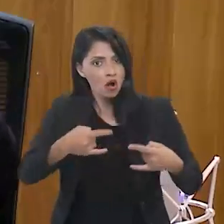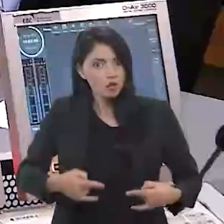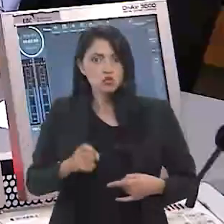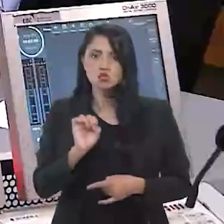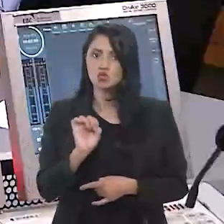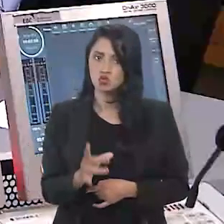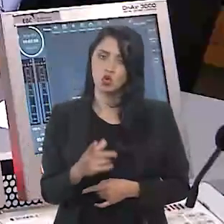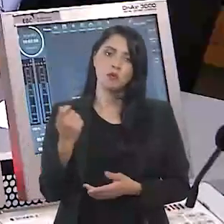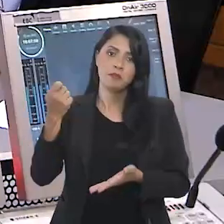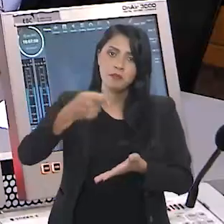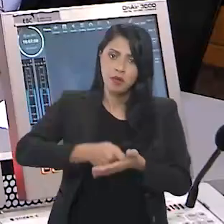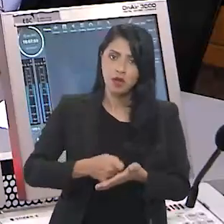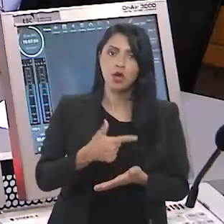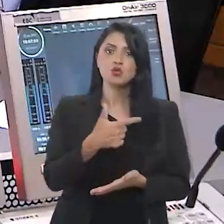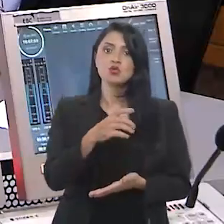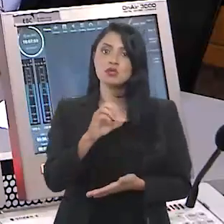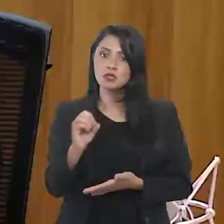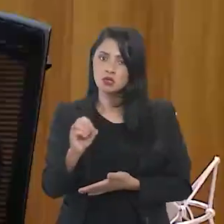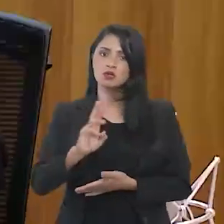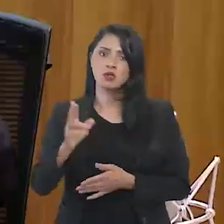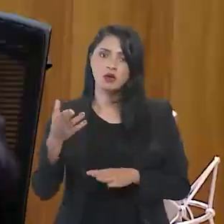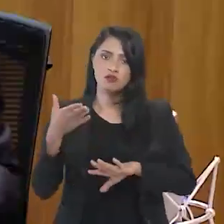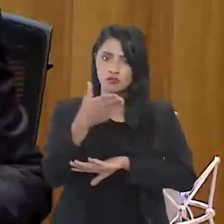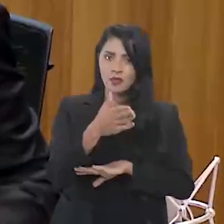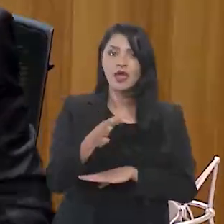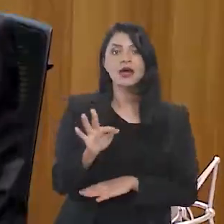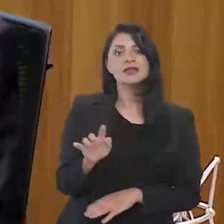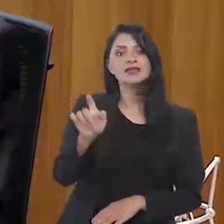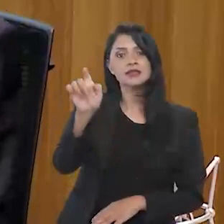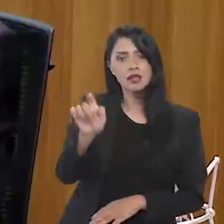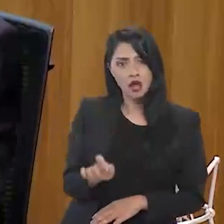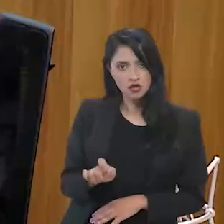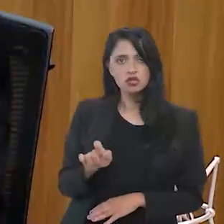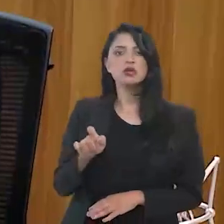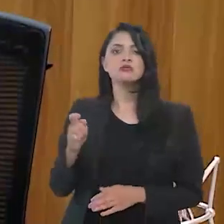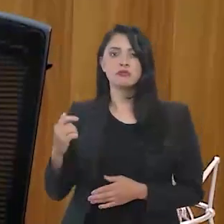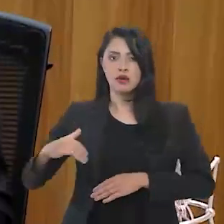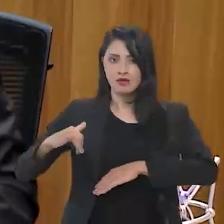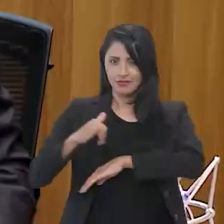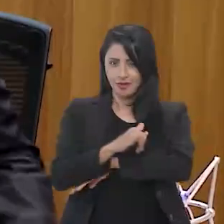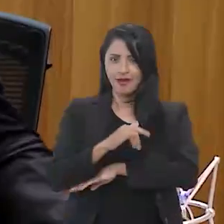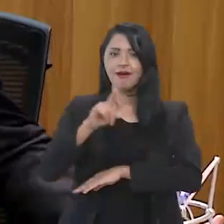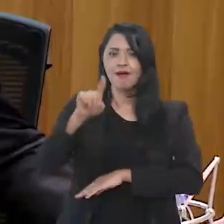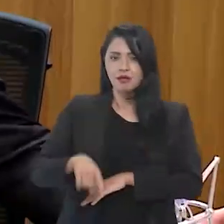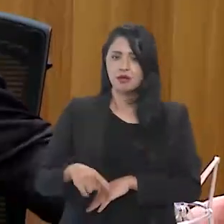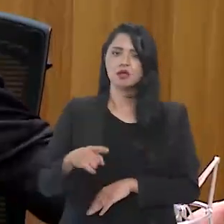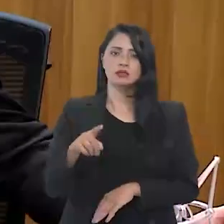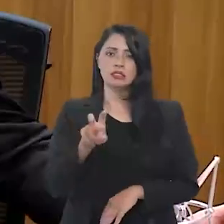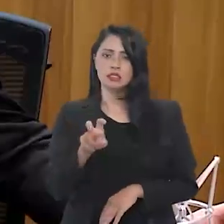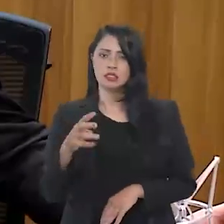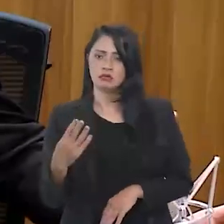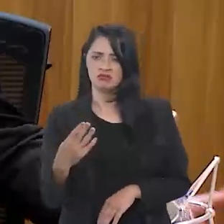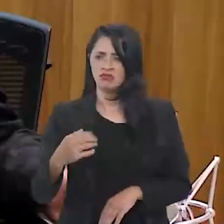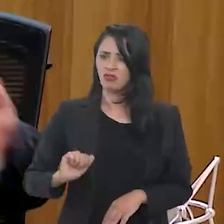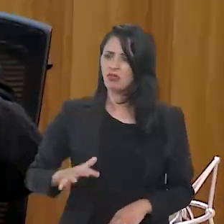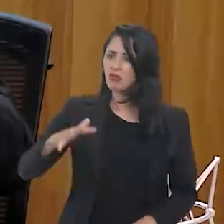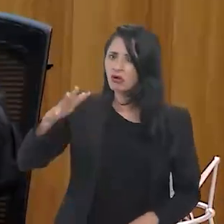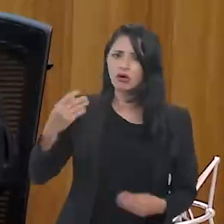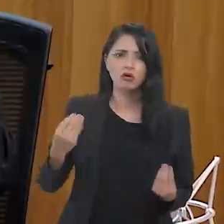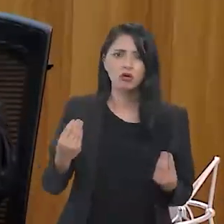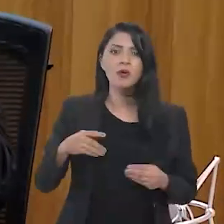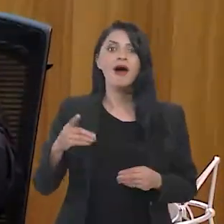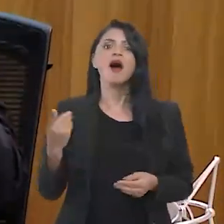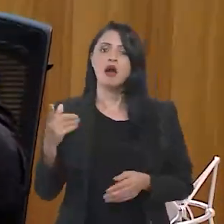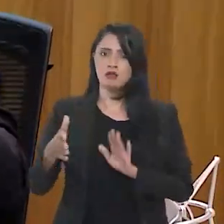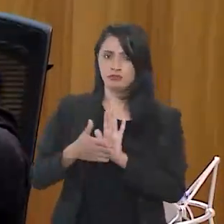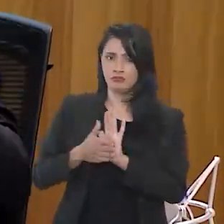passagens. Você vai pagar 200 reais no trecho e aí a taxa de embarque é 54. Então, ah, mas é muito cara essa taxa de embarque. Aí eles